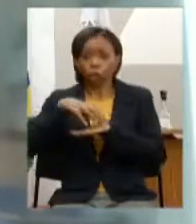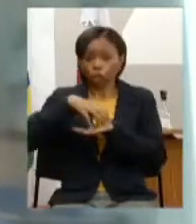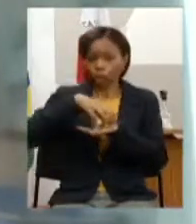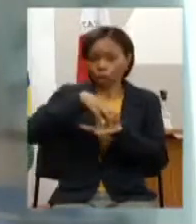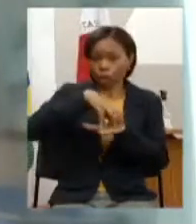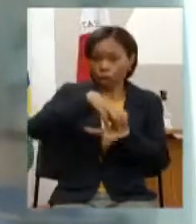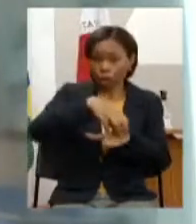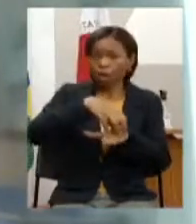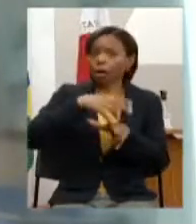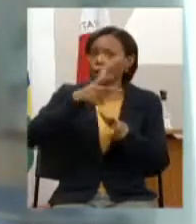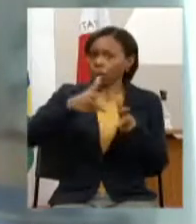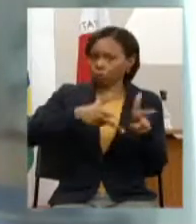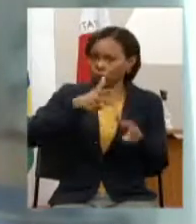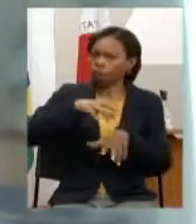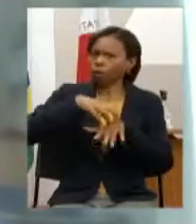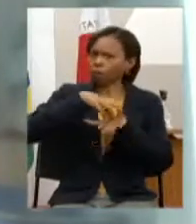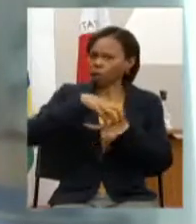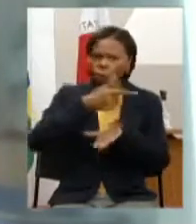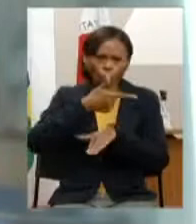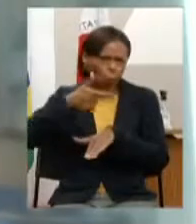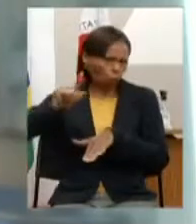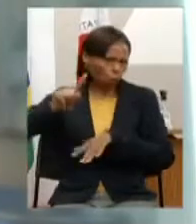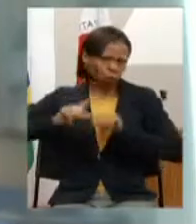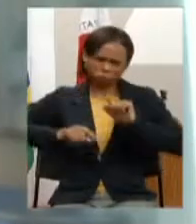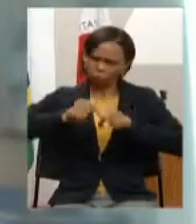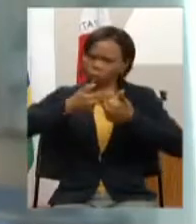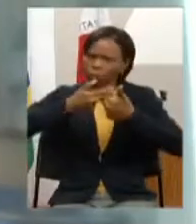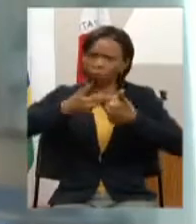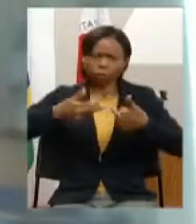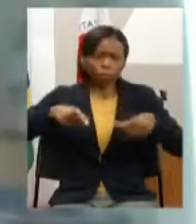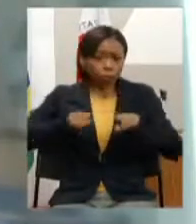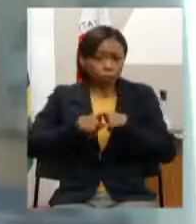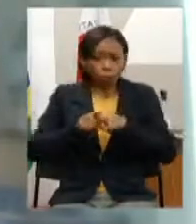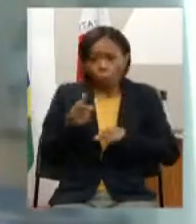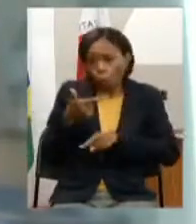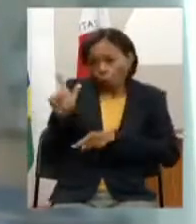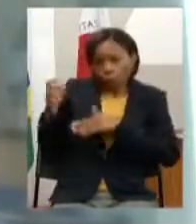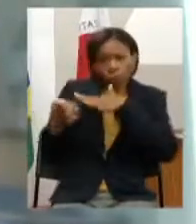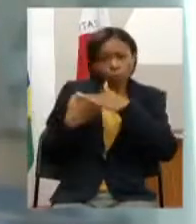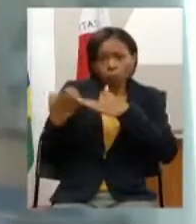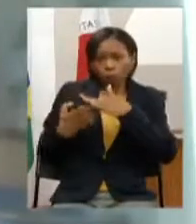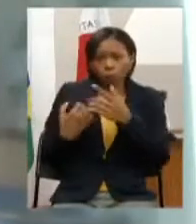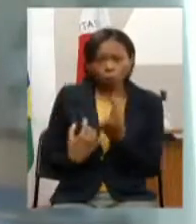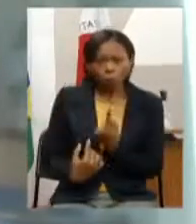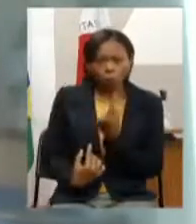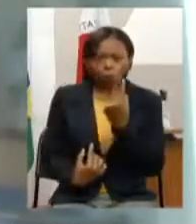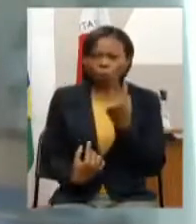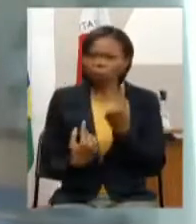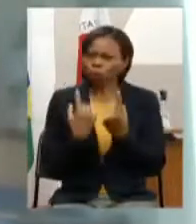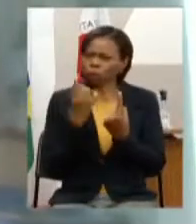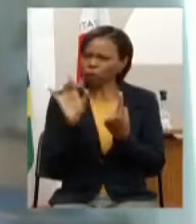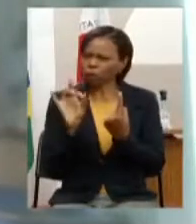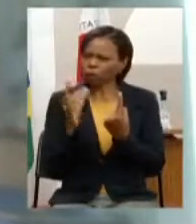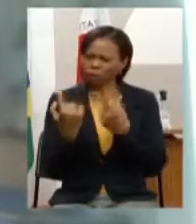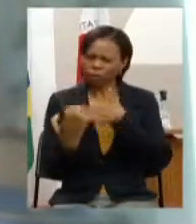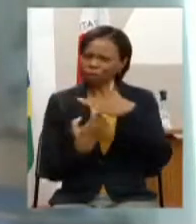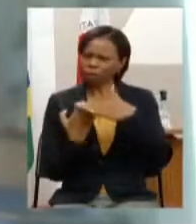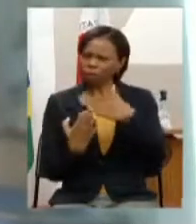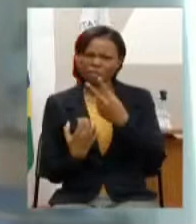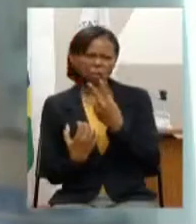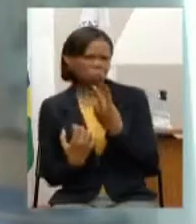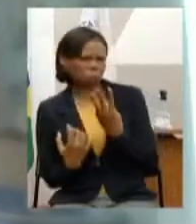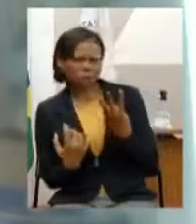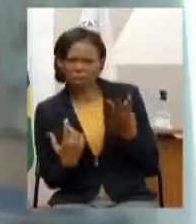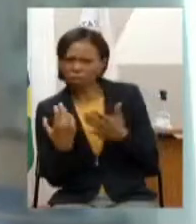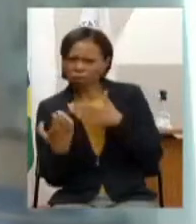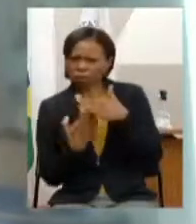como também de outros tipos de carga e com outras concessionárias isso não pode ficar na mão nas mãos de uma ou duas ou três